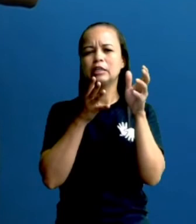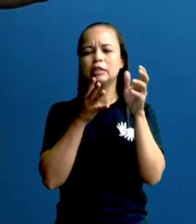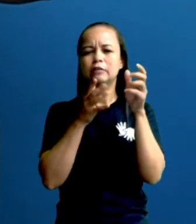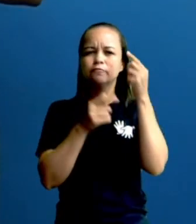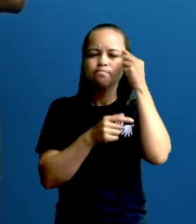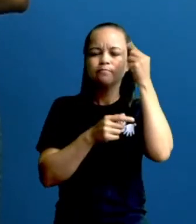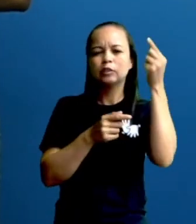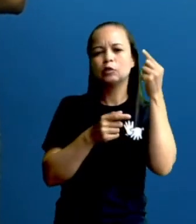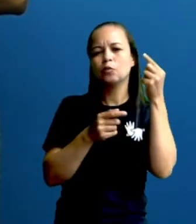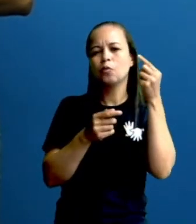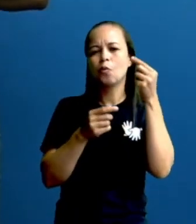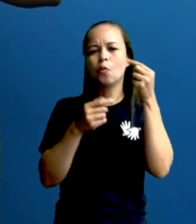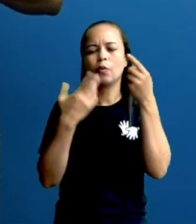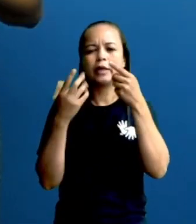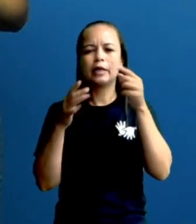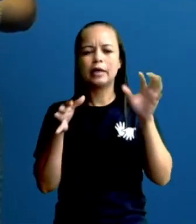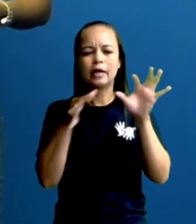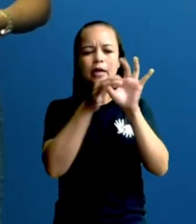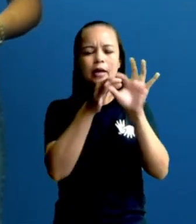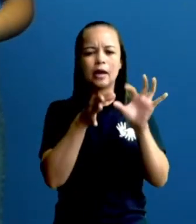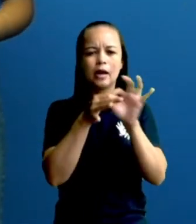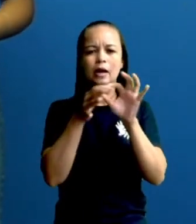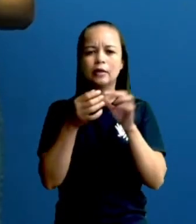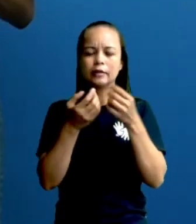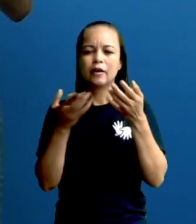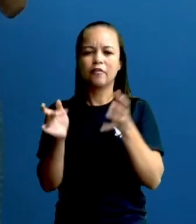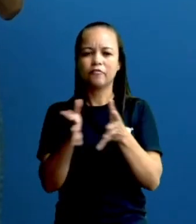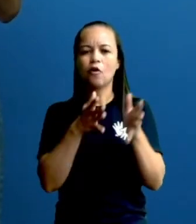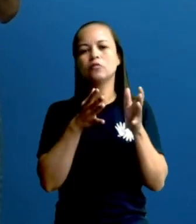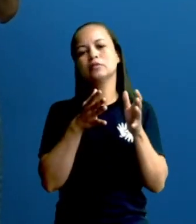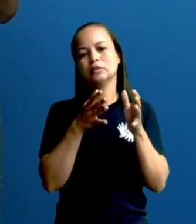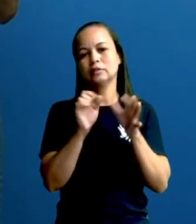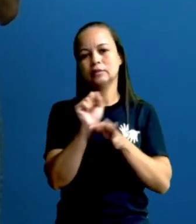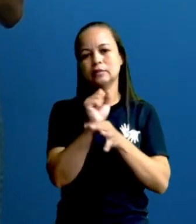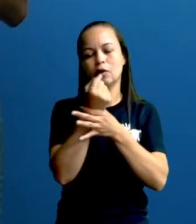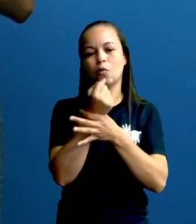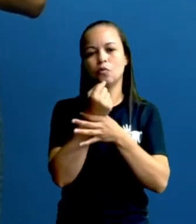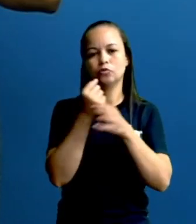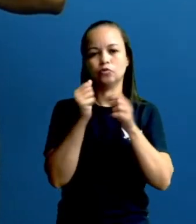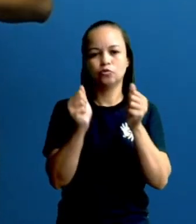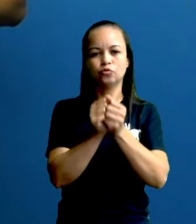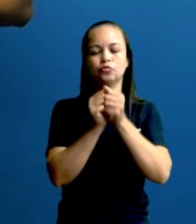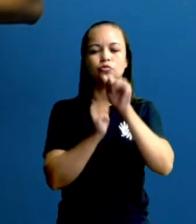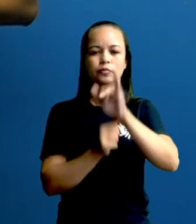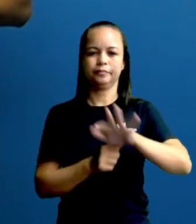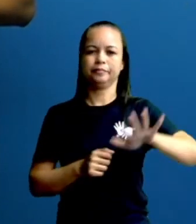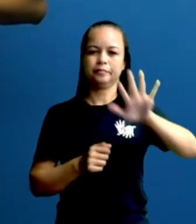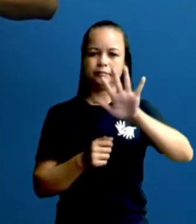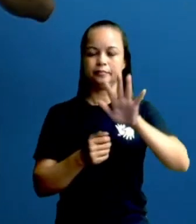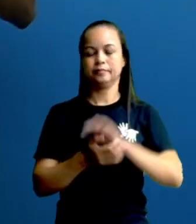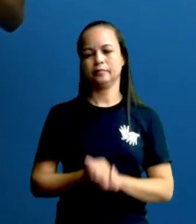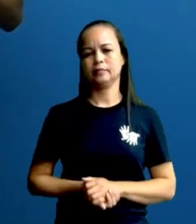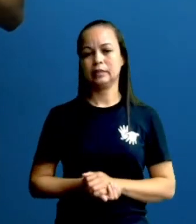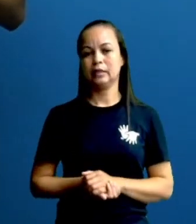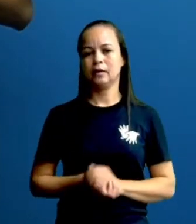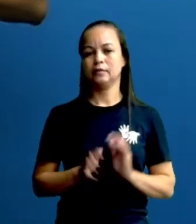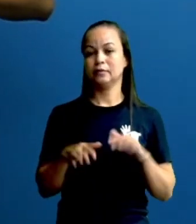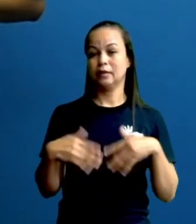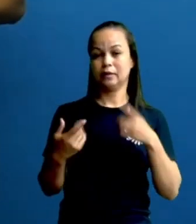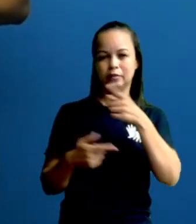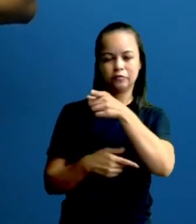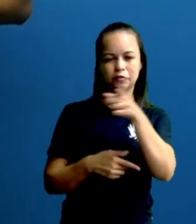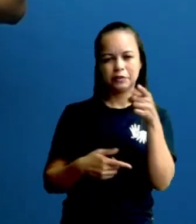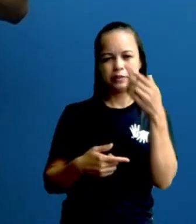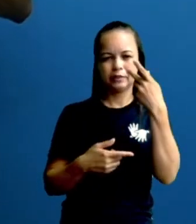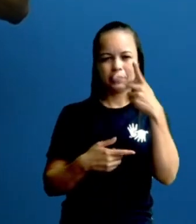texto e que vai dando aquela ideia, que reforça com a imagem. Certinho? Será que você aí de casa sabe qual